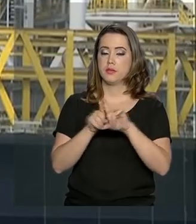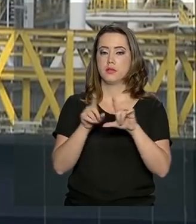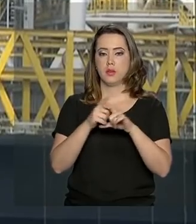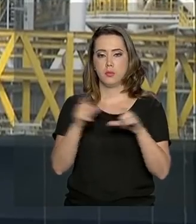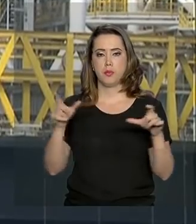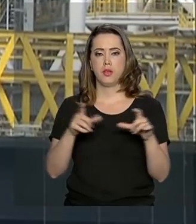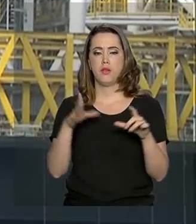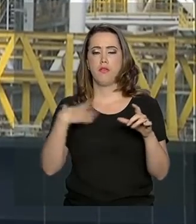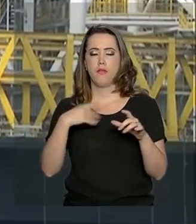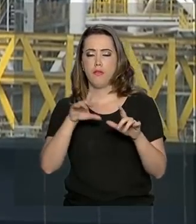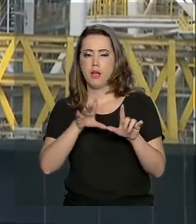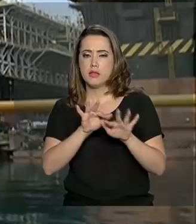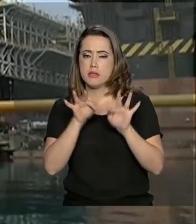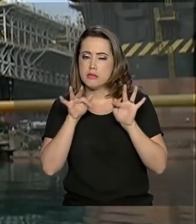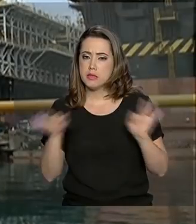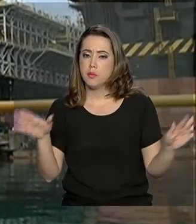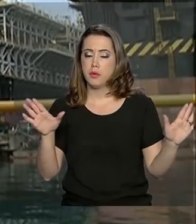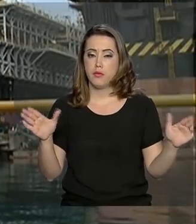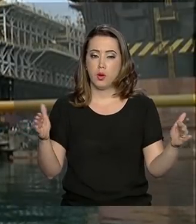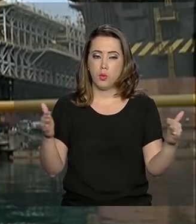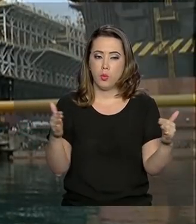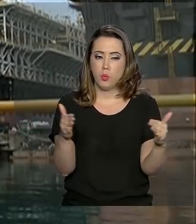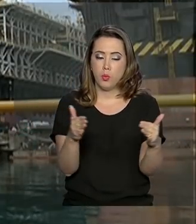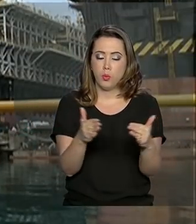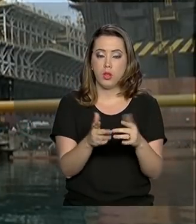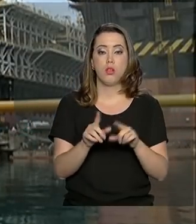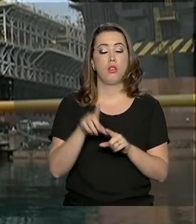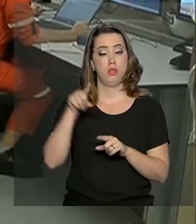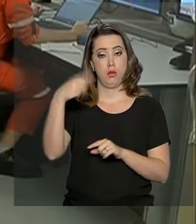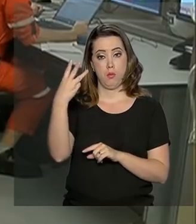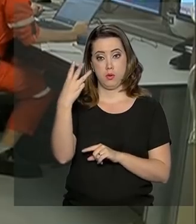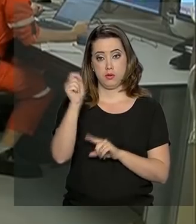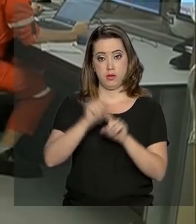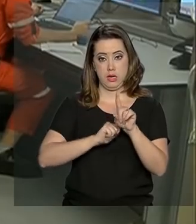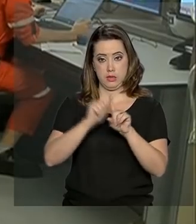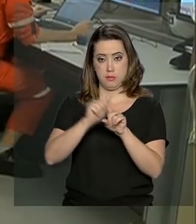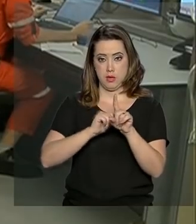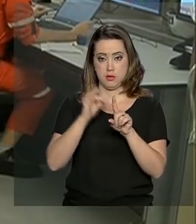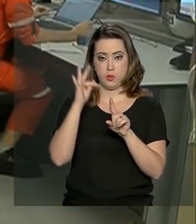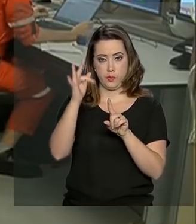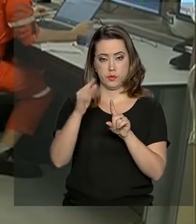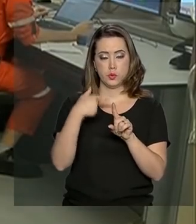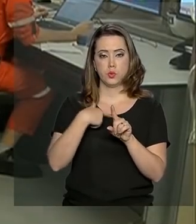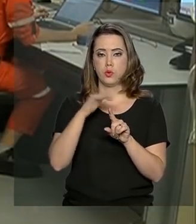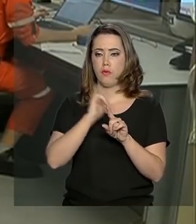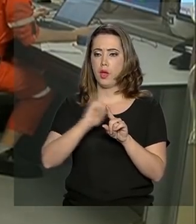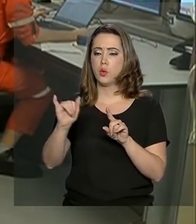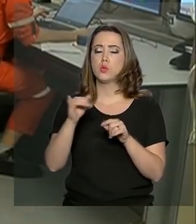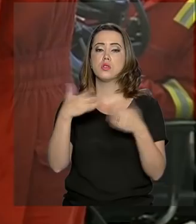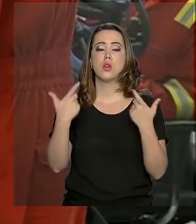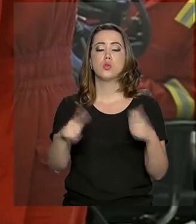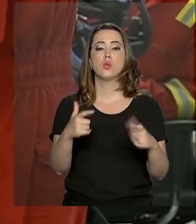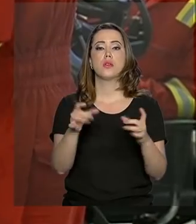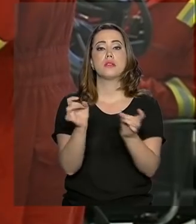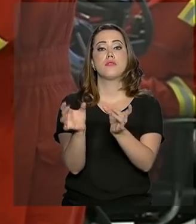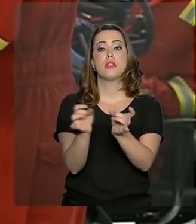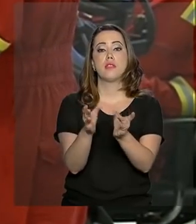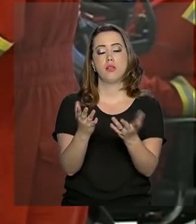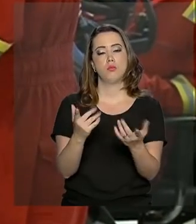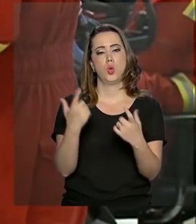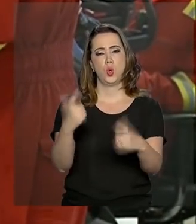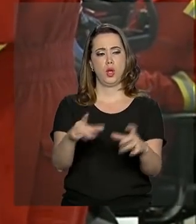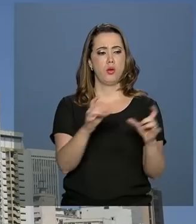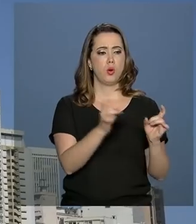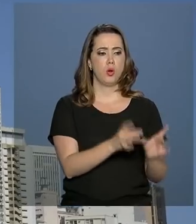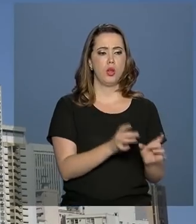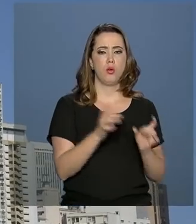de desinvestimento. A expectativa é de anunciar daqui a três meses uma lista de refinarias que vão ser vendidas. Para reduzir